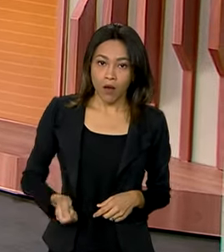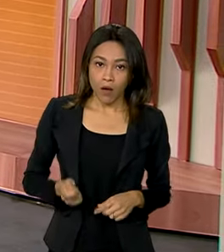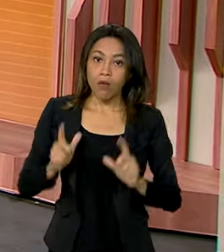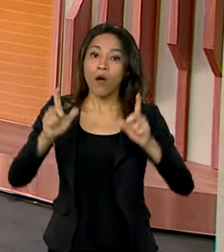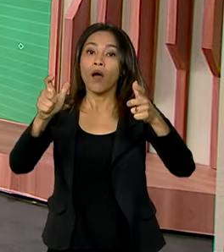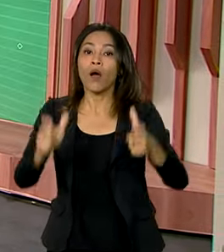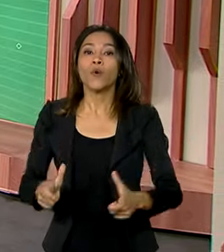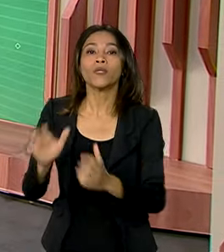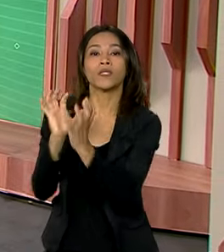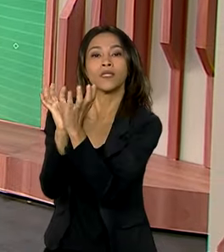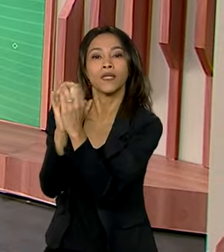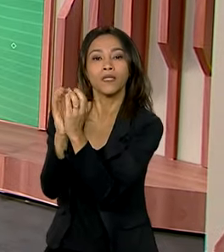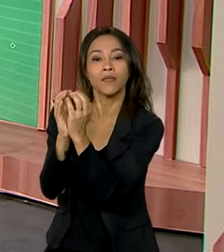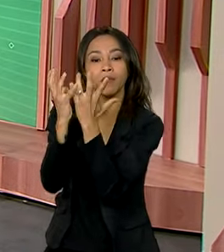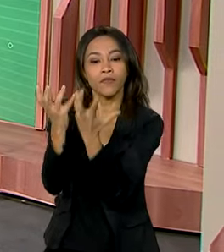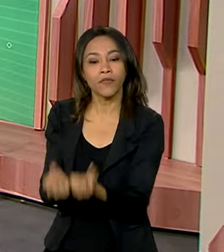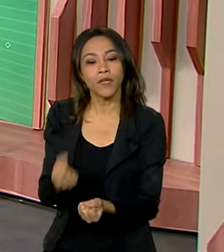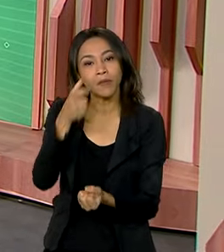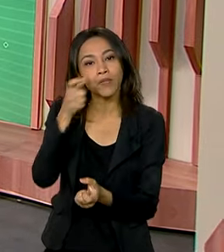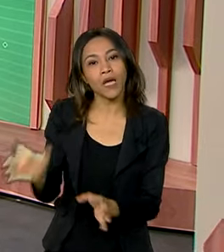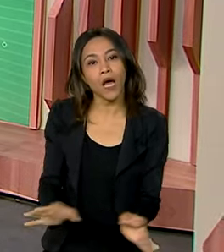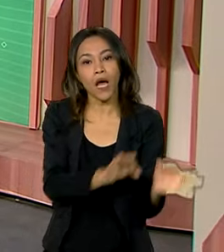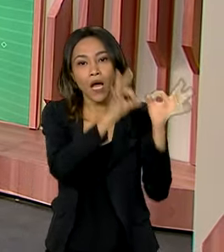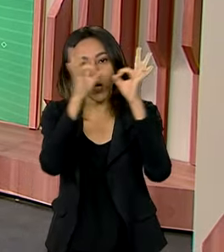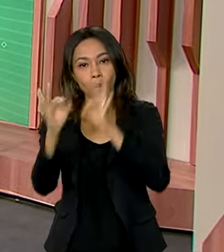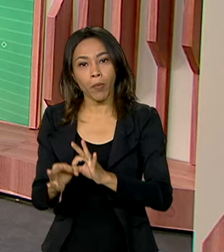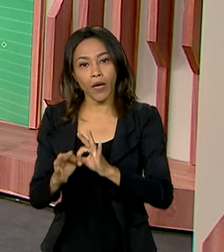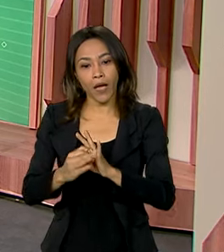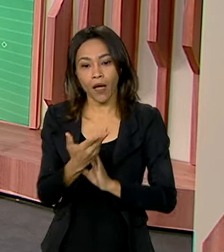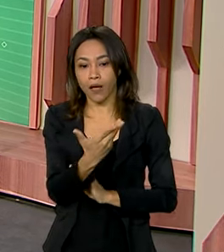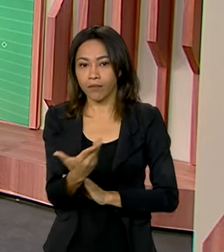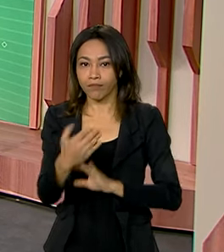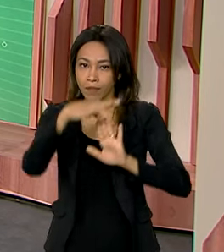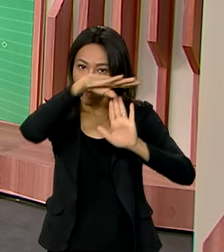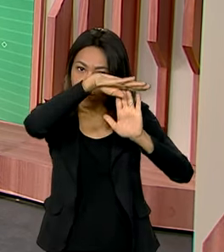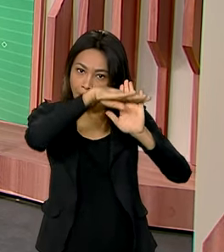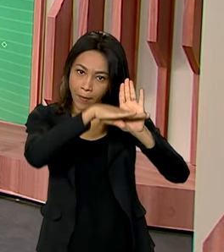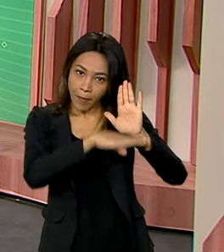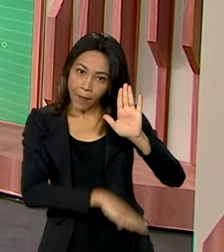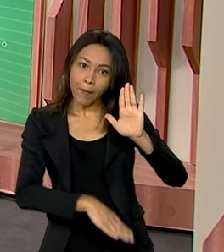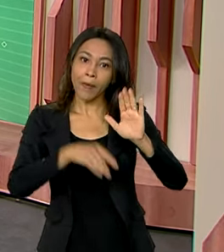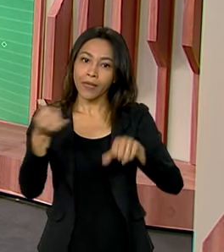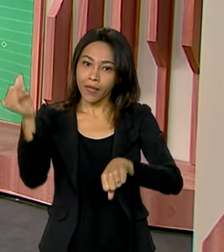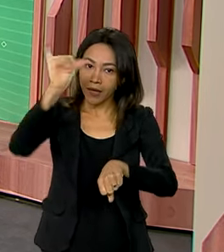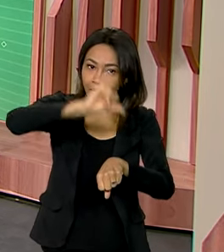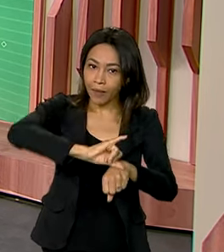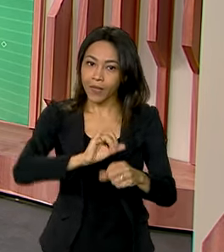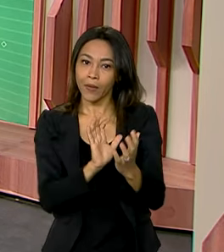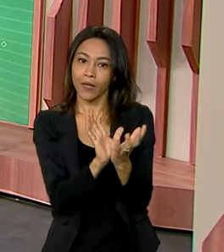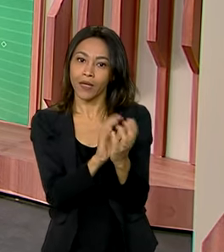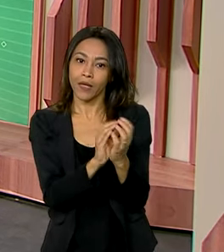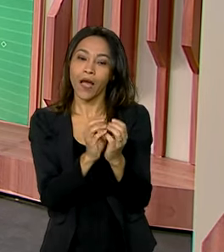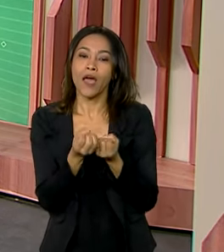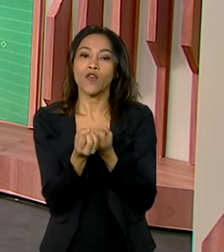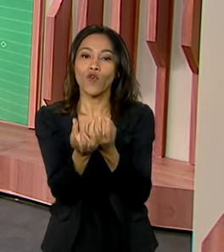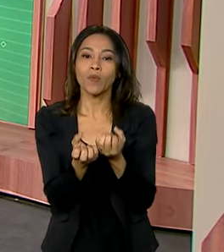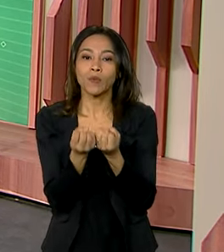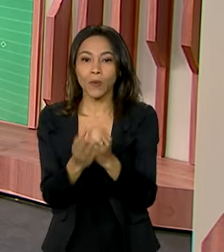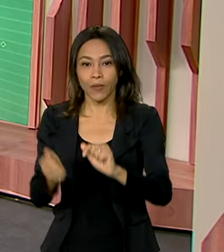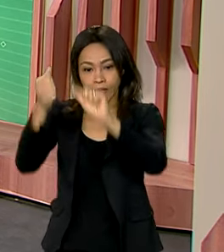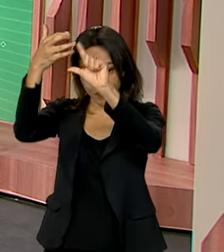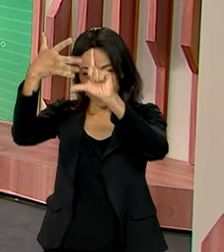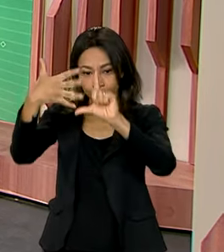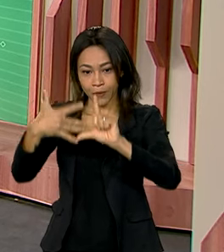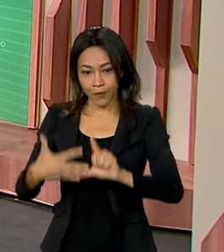Recife, Vamos acompanhar aí algumas ações do governo federal na capital pernambucana. Os dados são da plataforma Comunica